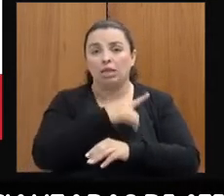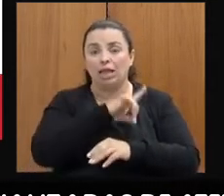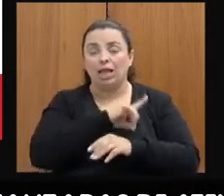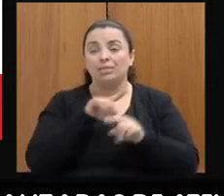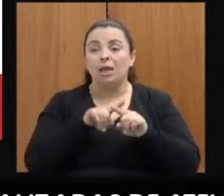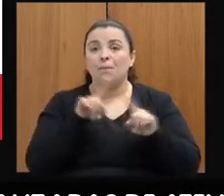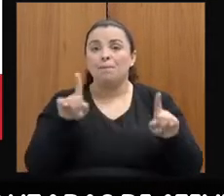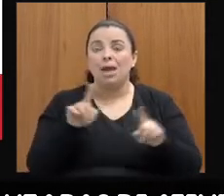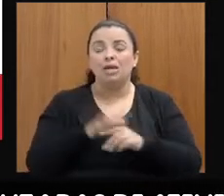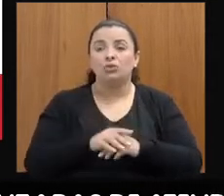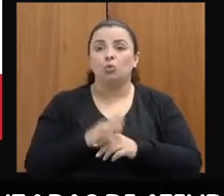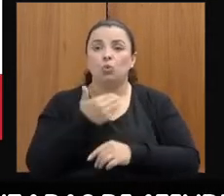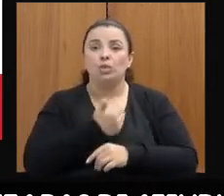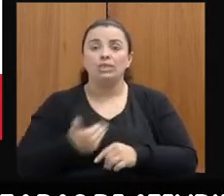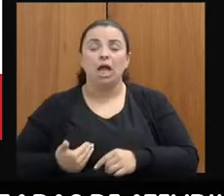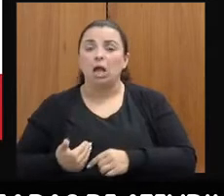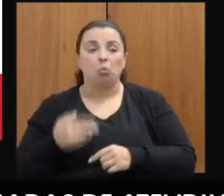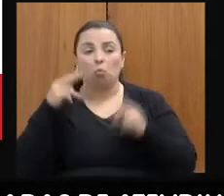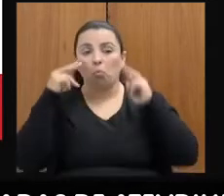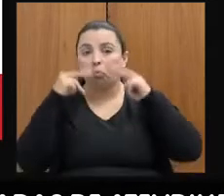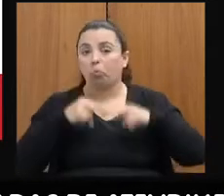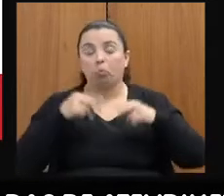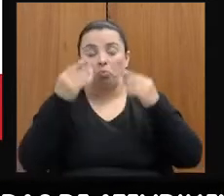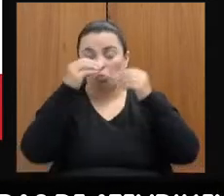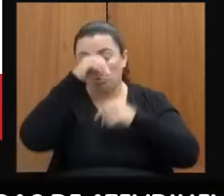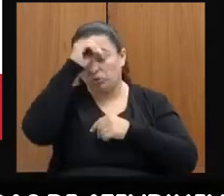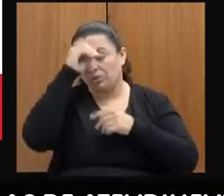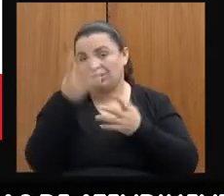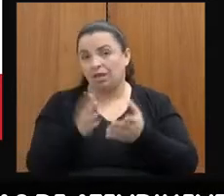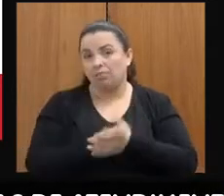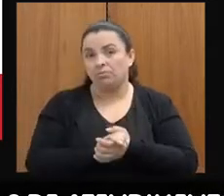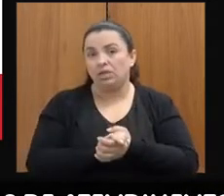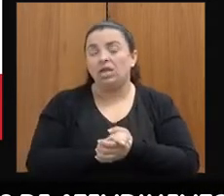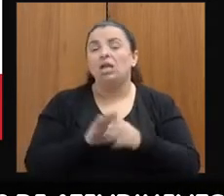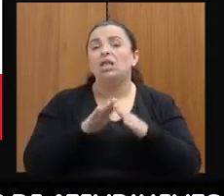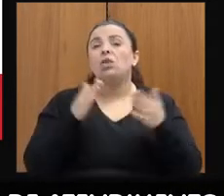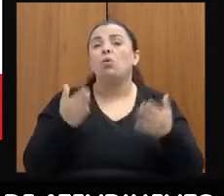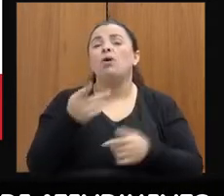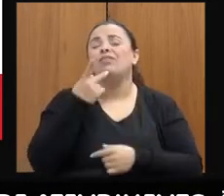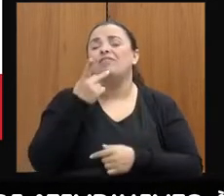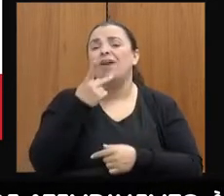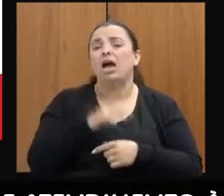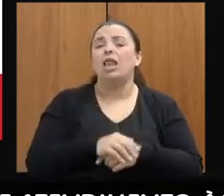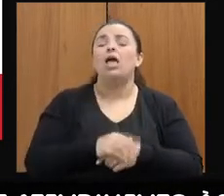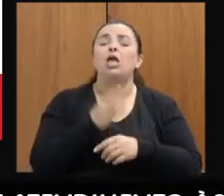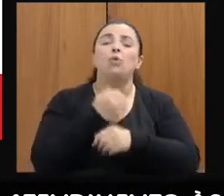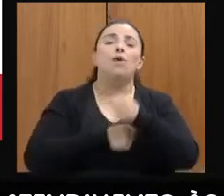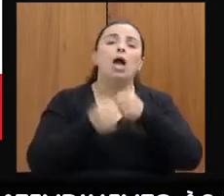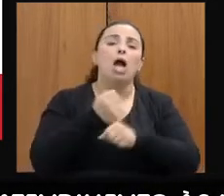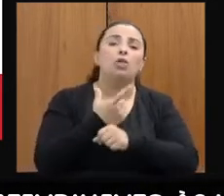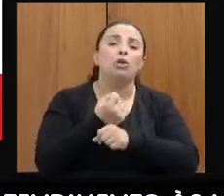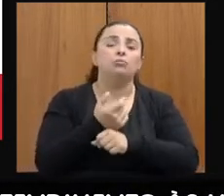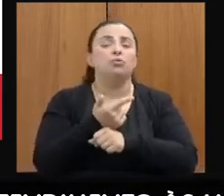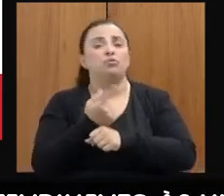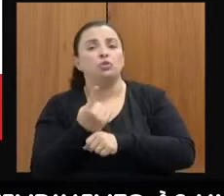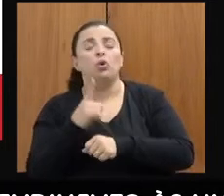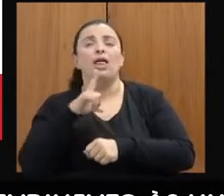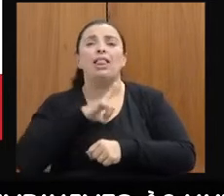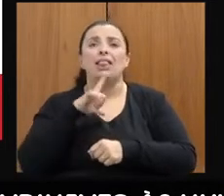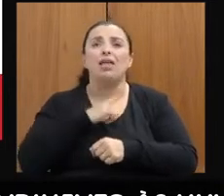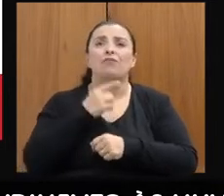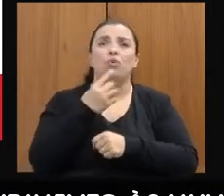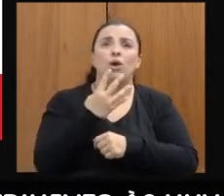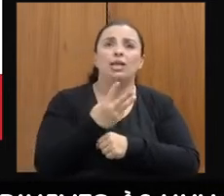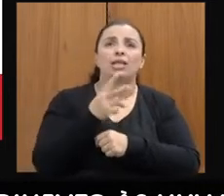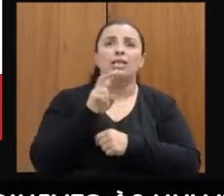vira fala assim, em 2021, tivemos 45 mil Reds registrados aqui no Estado de Minas Gerais,